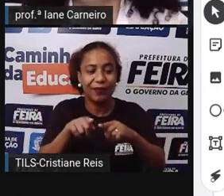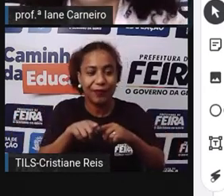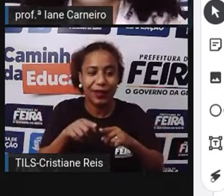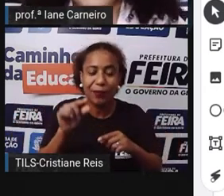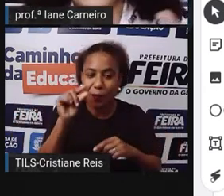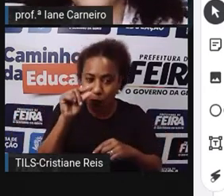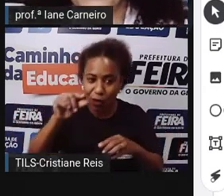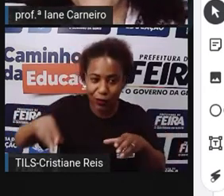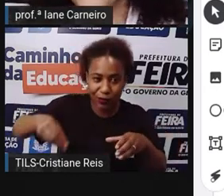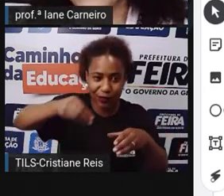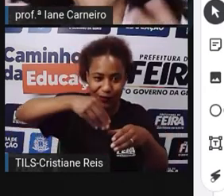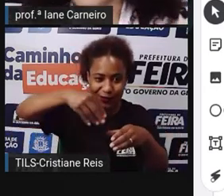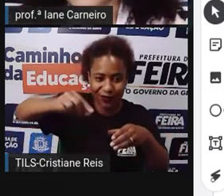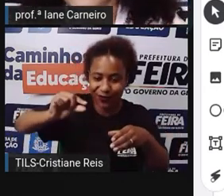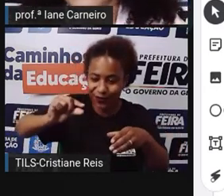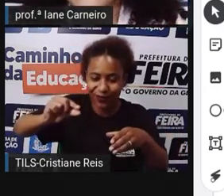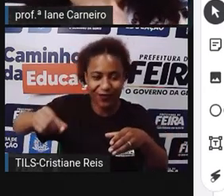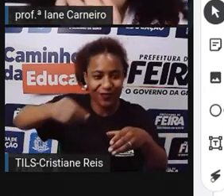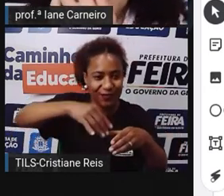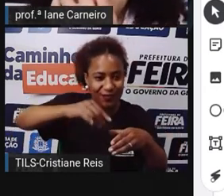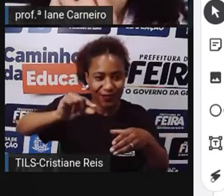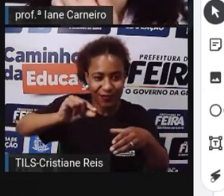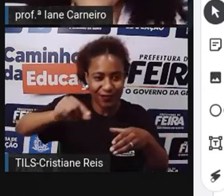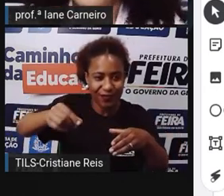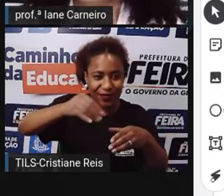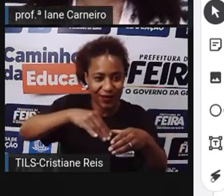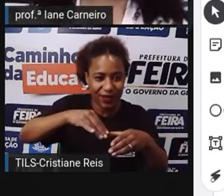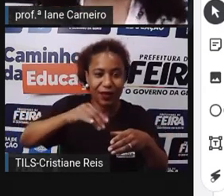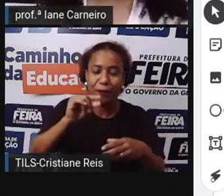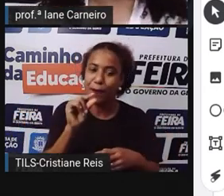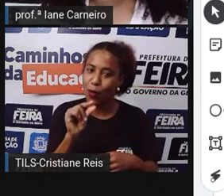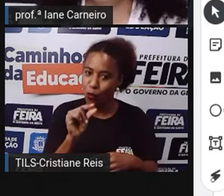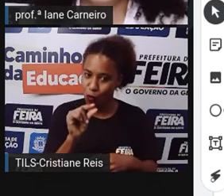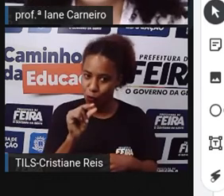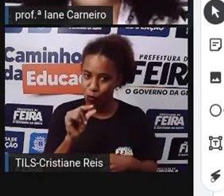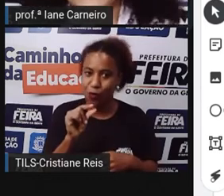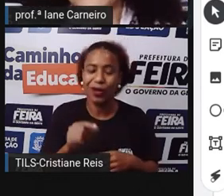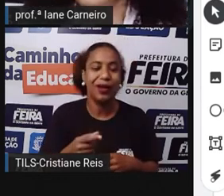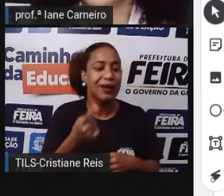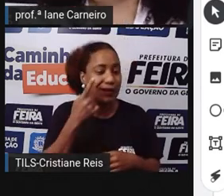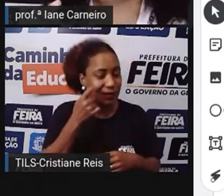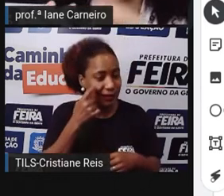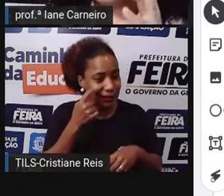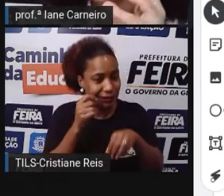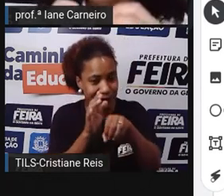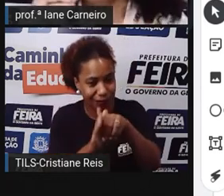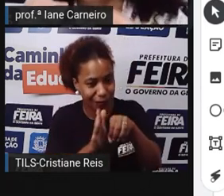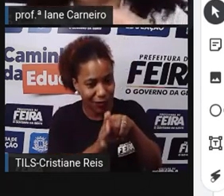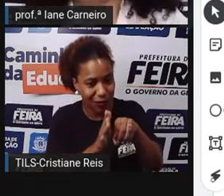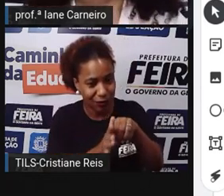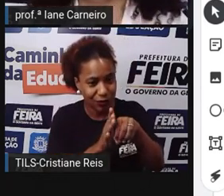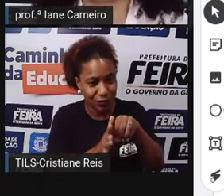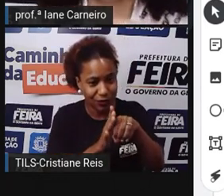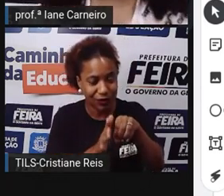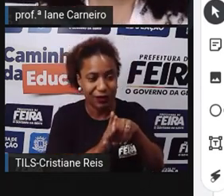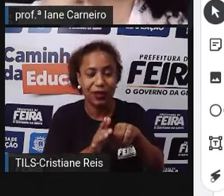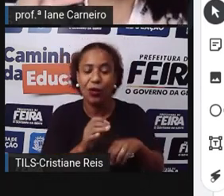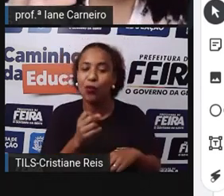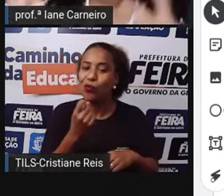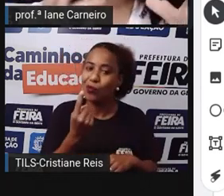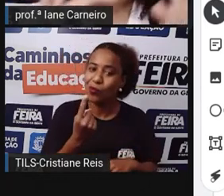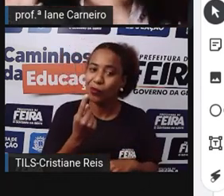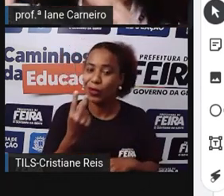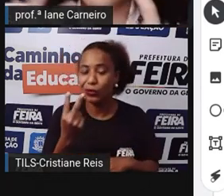é muito Não é muito tempero Né? Esses temperos secos Cebola também A gente vai fazendo Um estimativo Né?